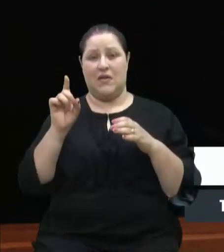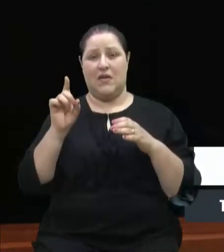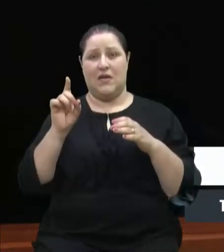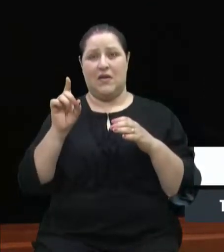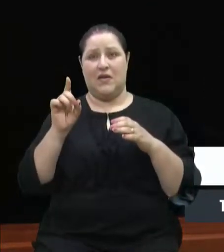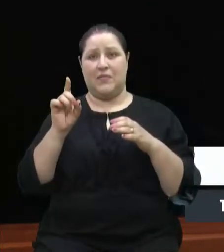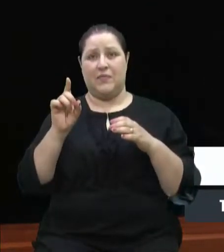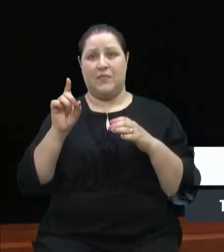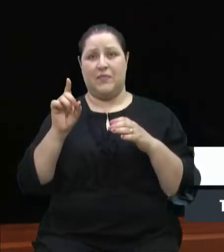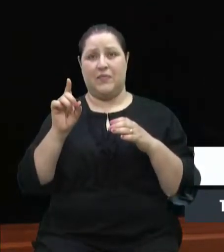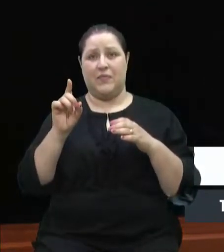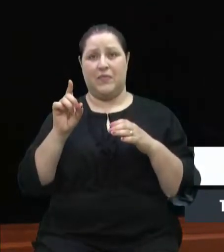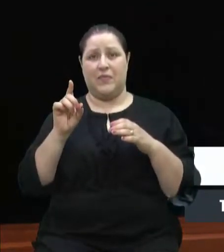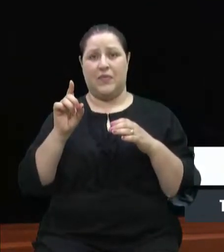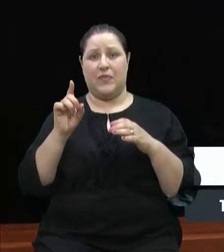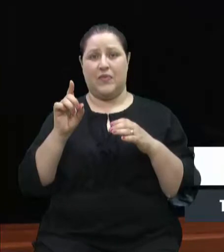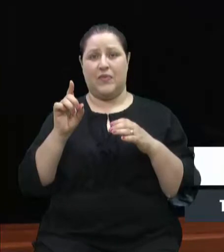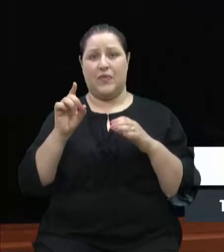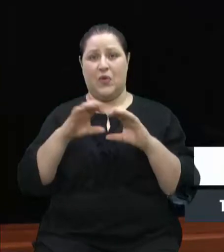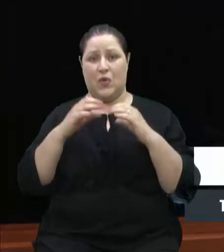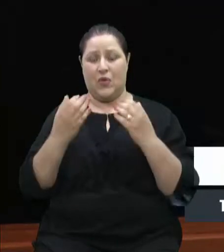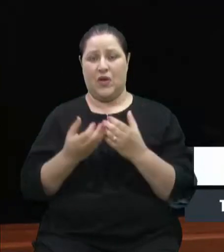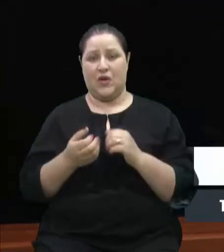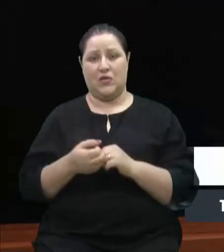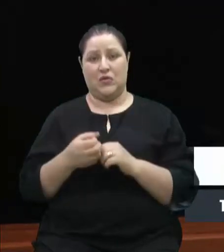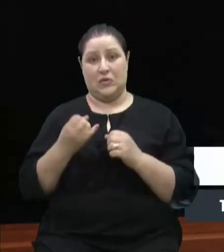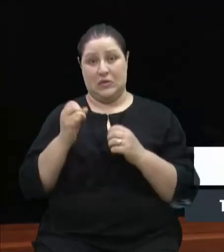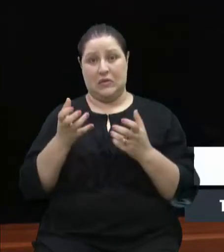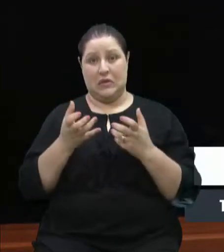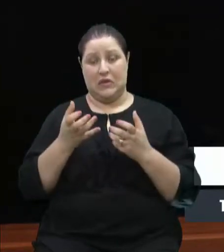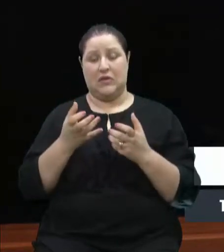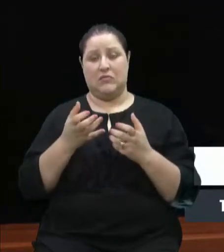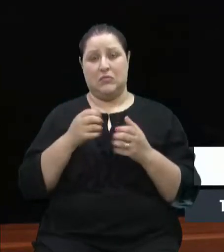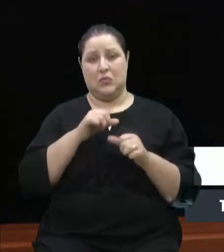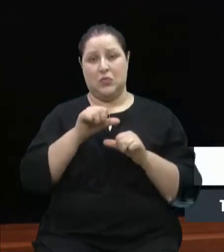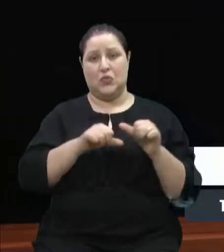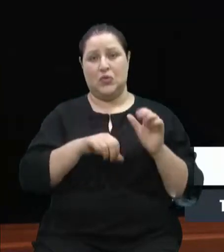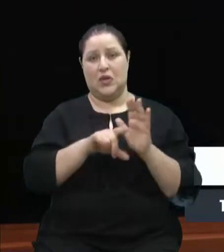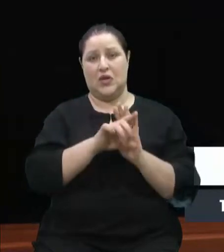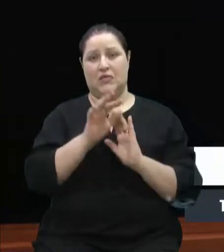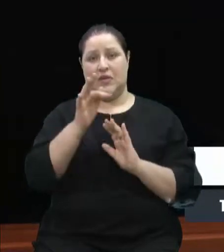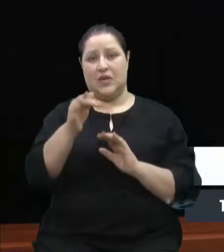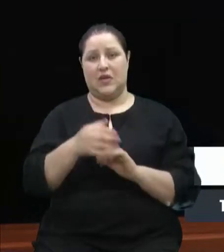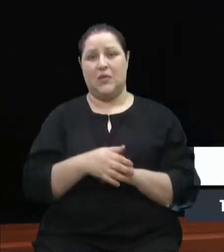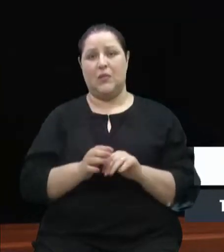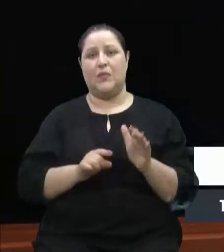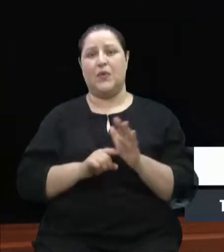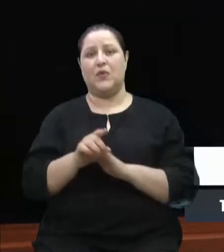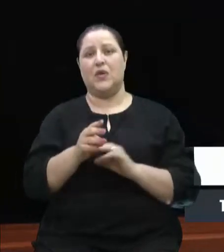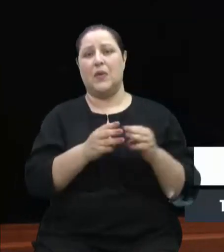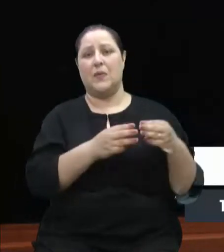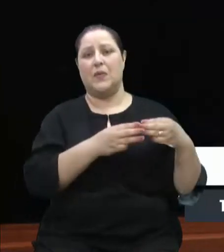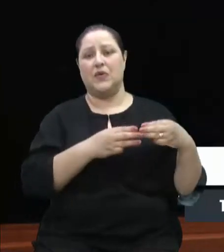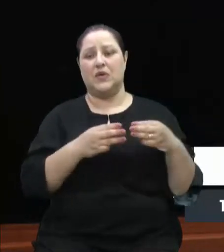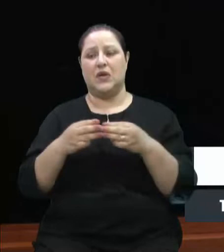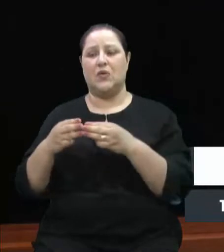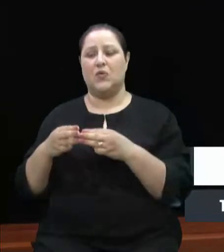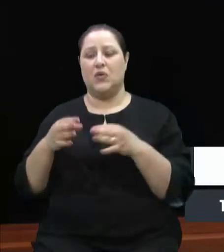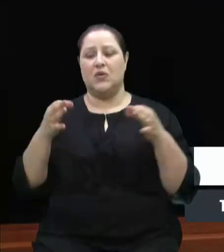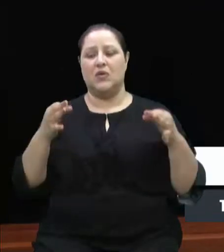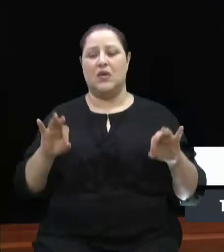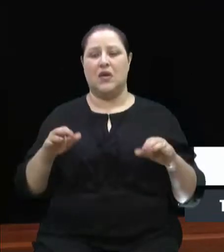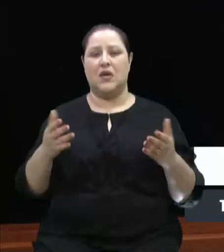mexido na lei federal, não é isso que foi feito. Então, sim, qual é a moção que está certa? Essa aqui vamos votar